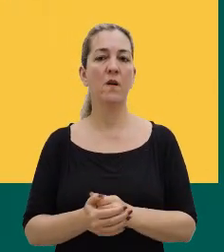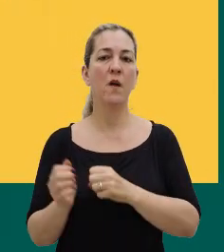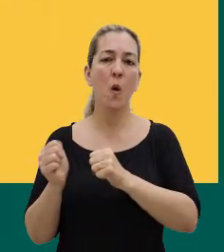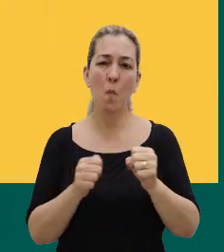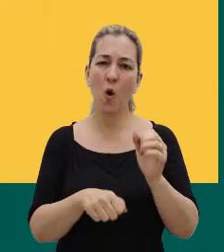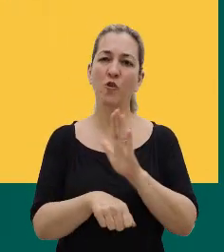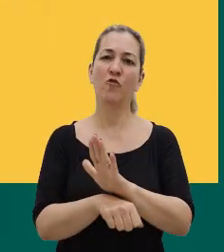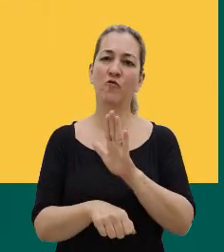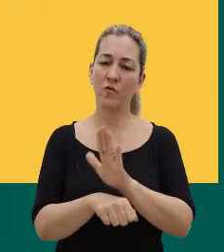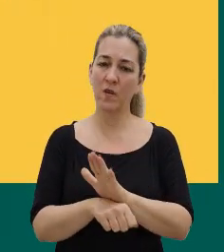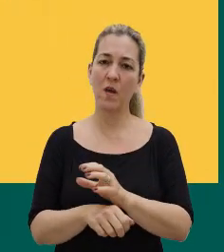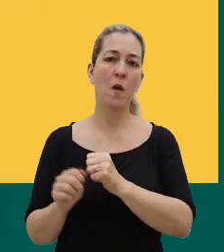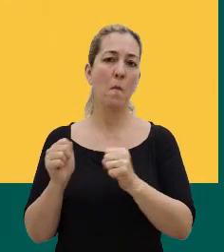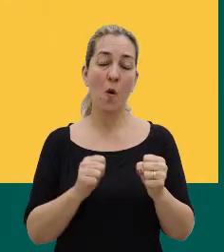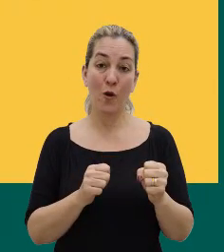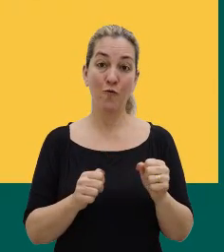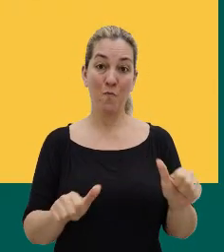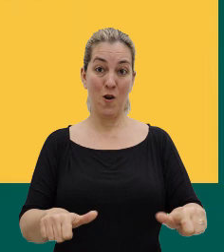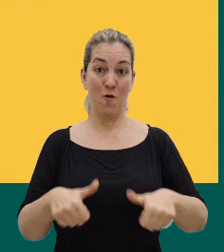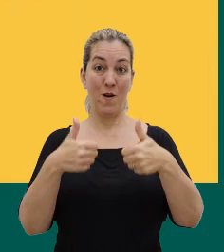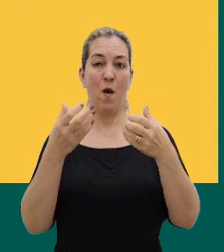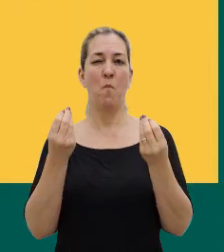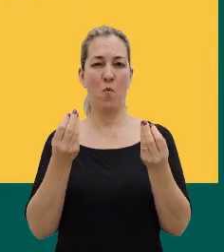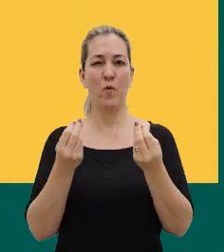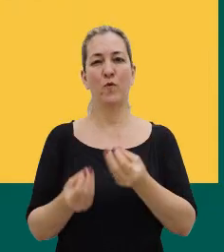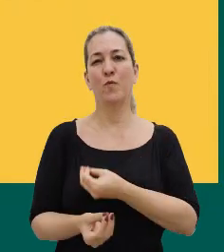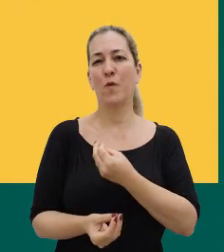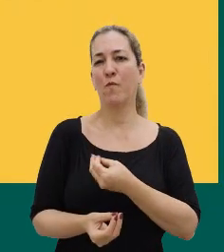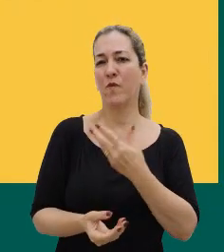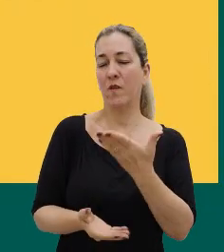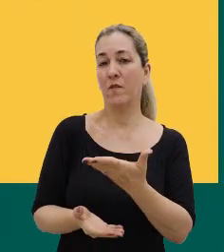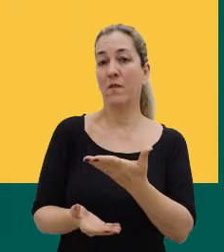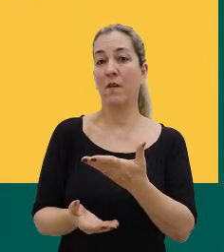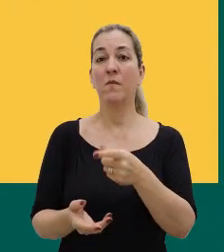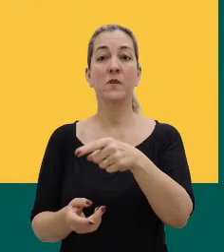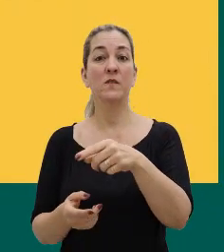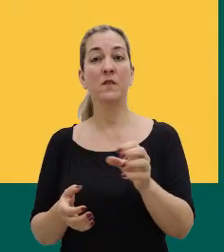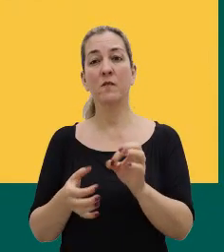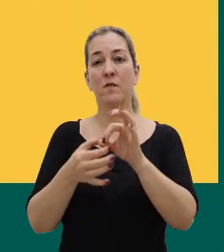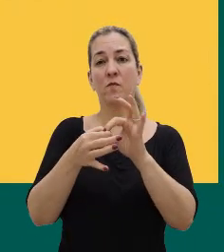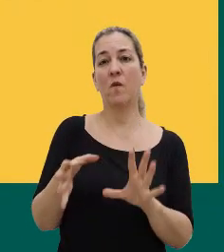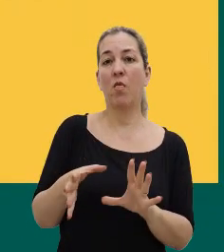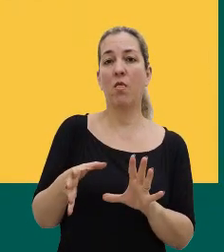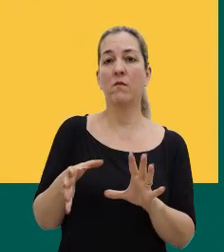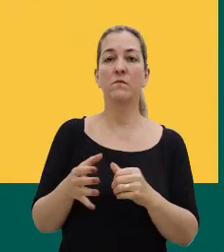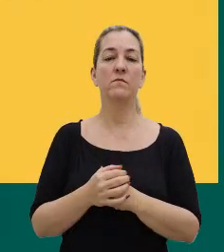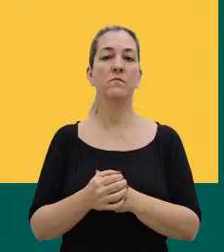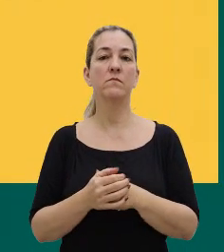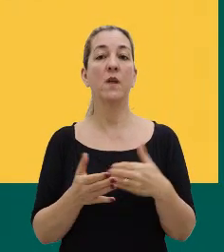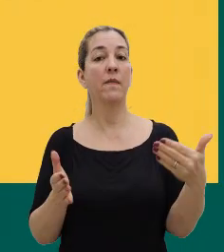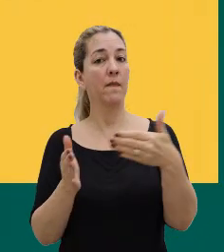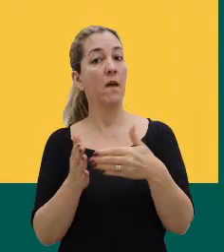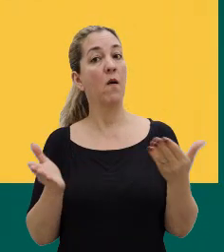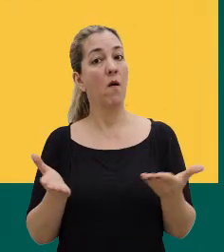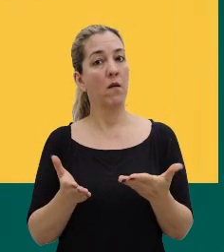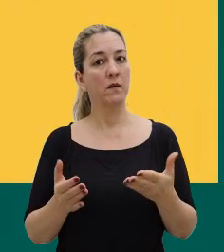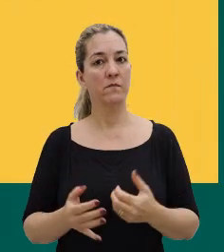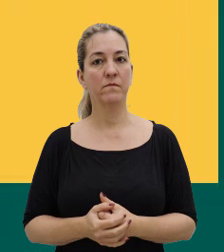pode ajudar, e pode trazer muito sentido para aquilo que está desconectado até então.